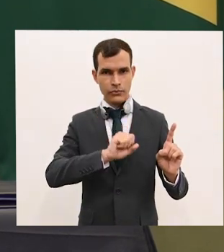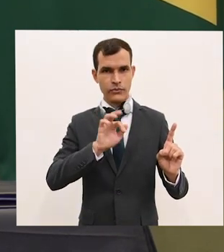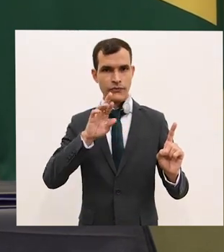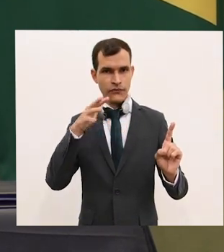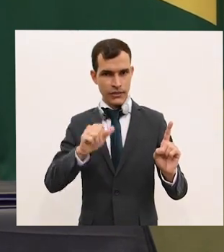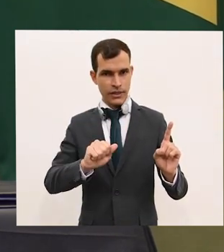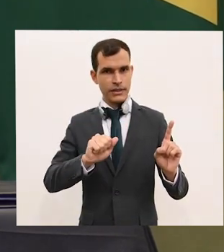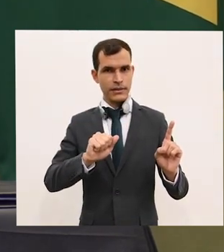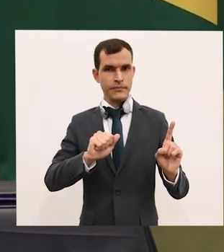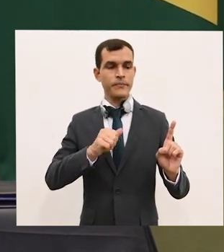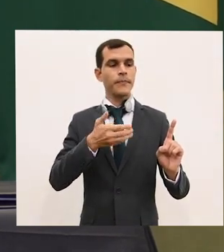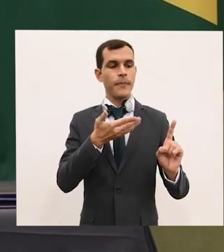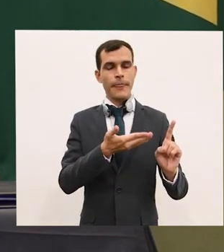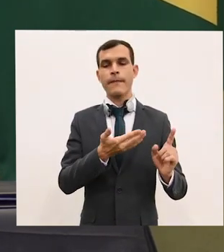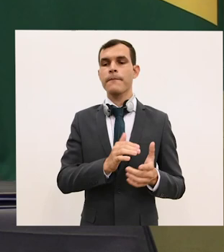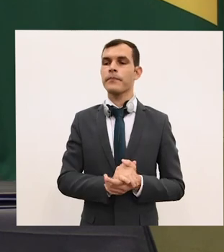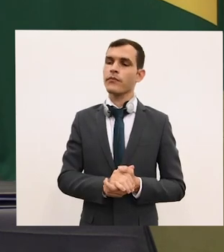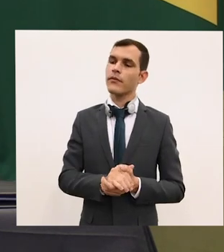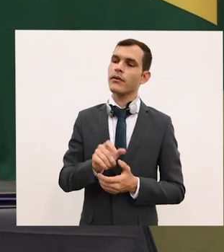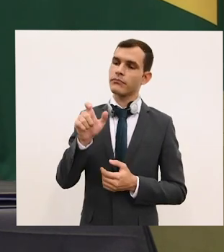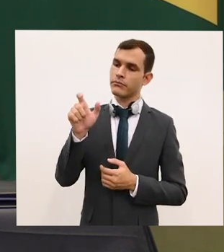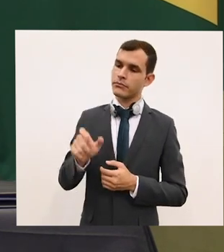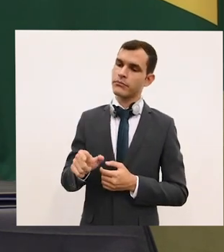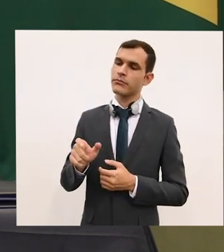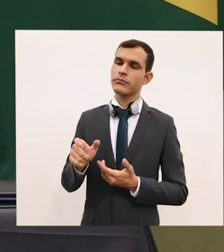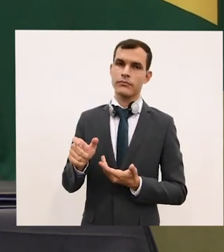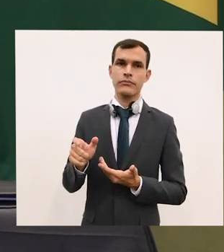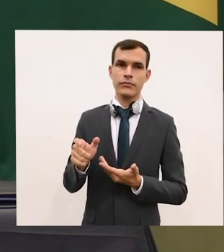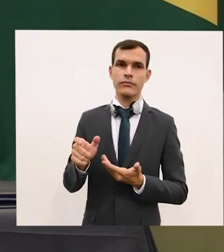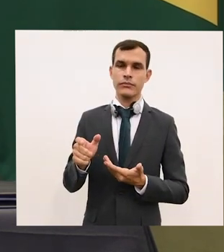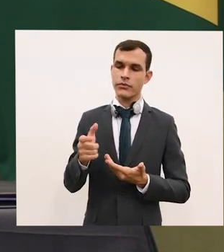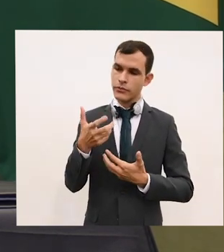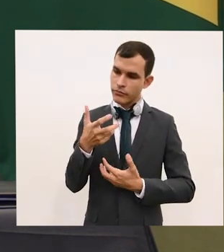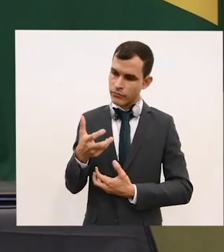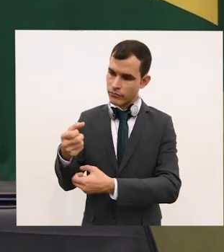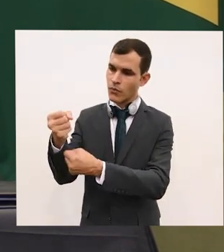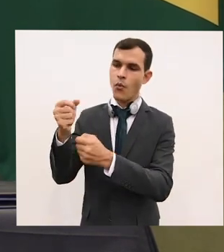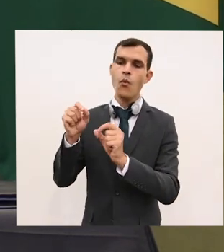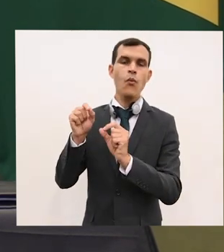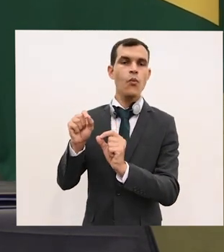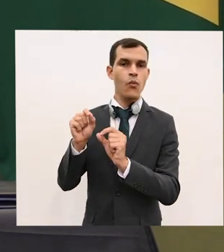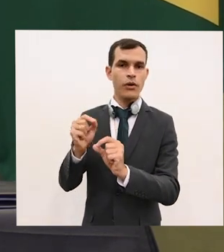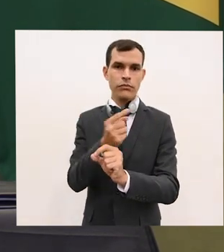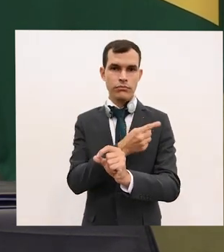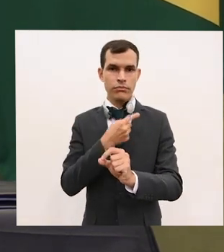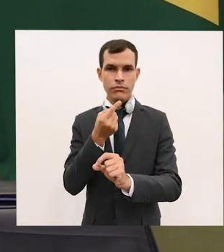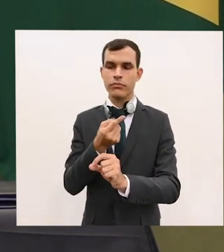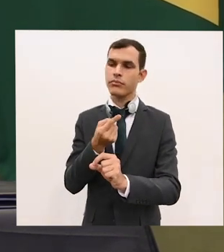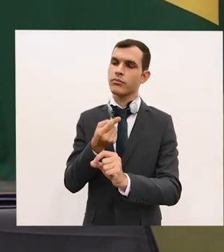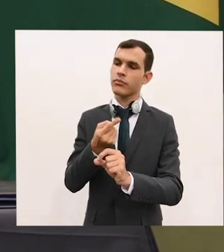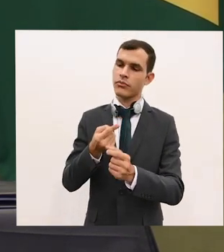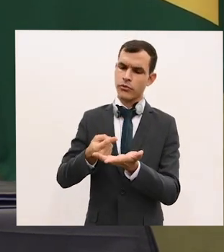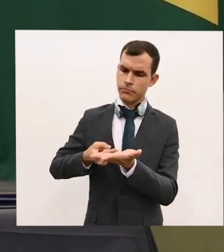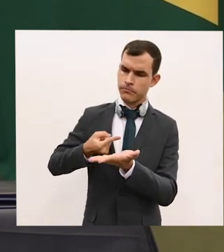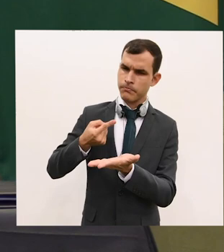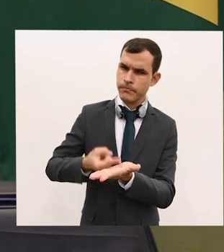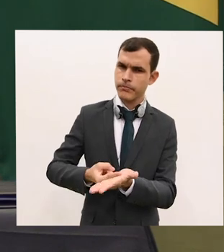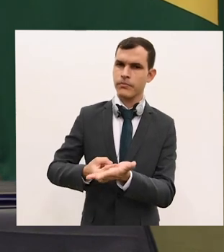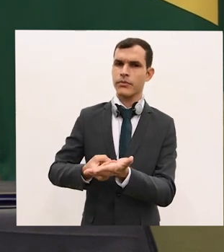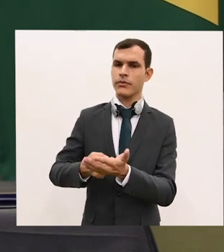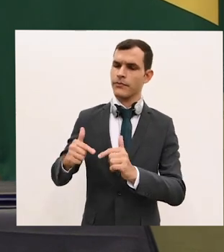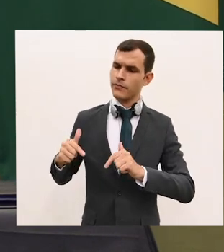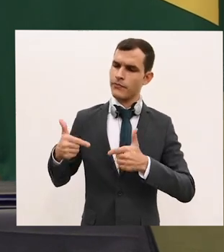de engajamento e de cooperação para resultados eficazes na